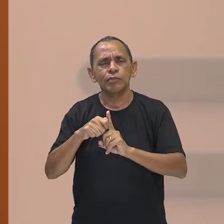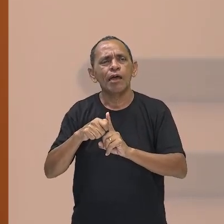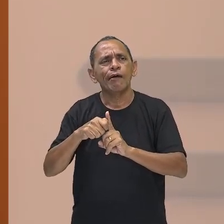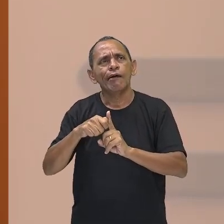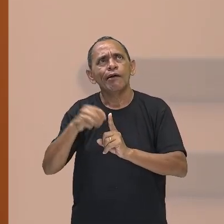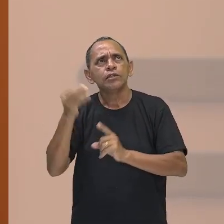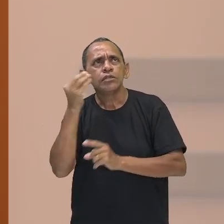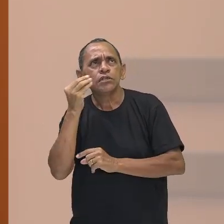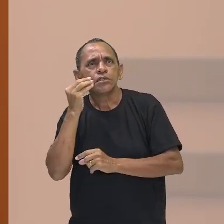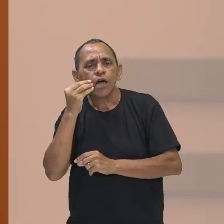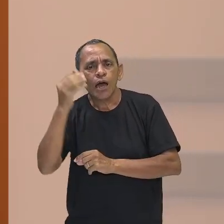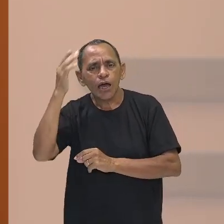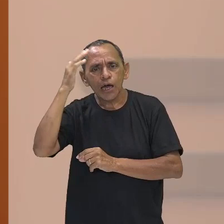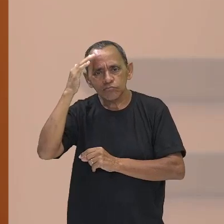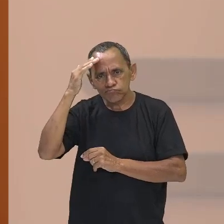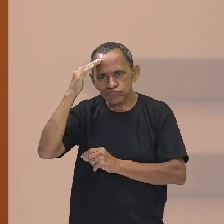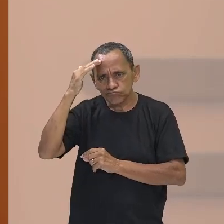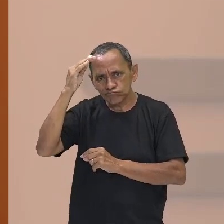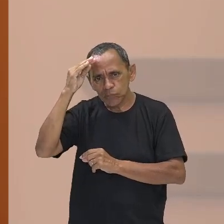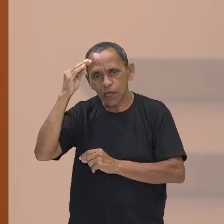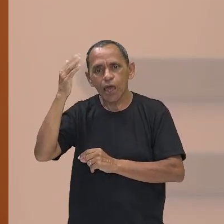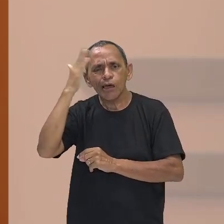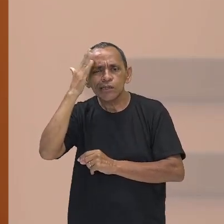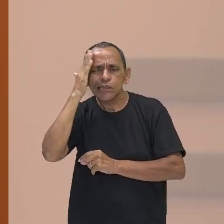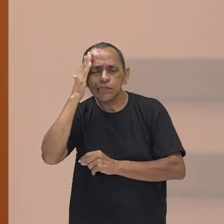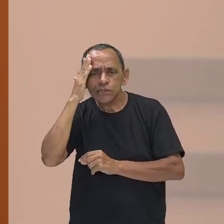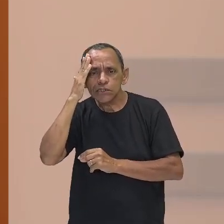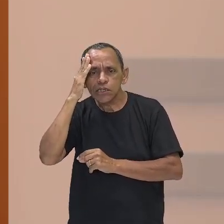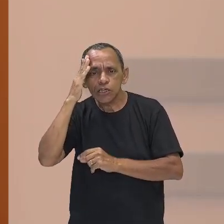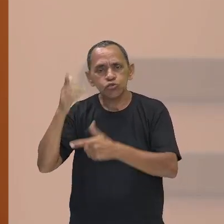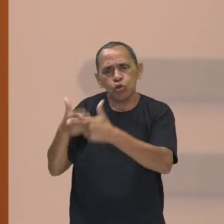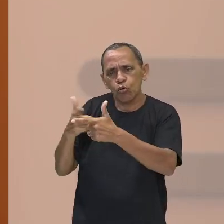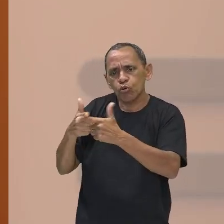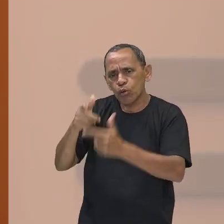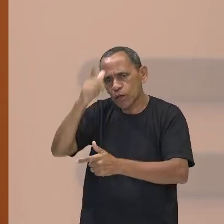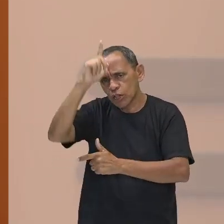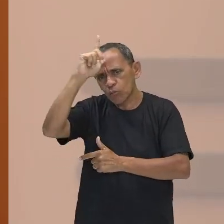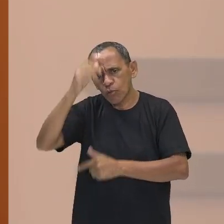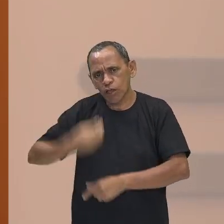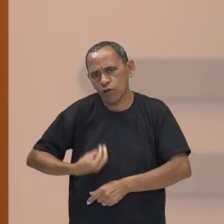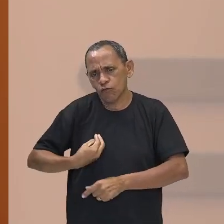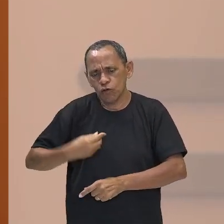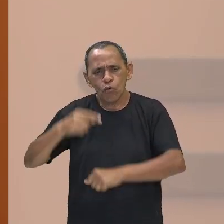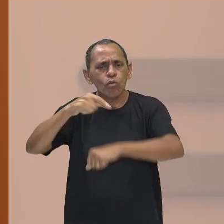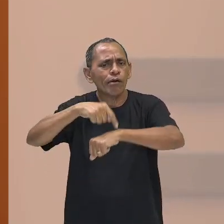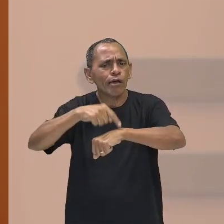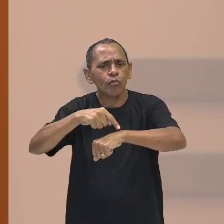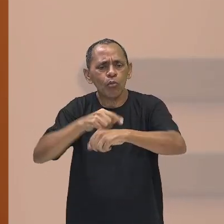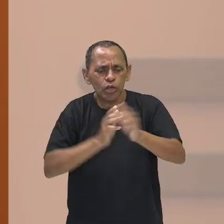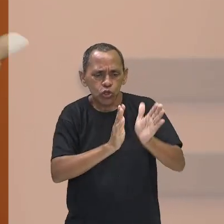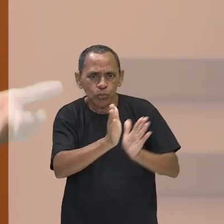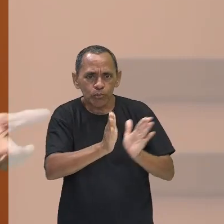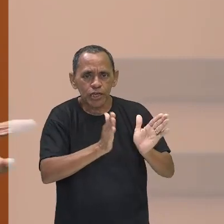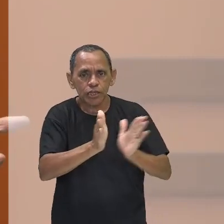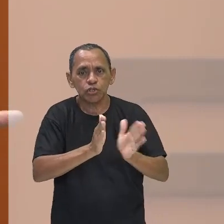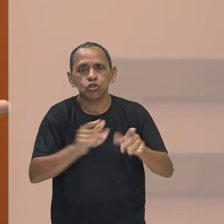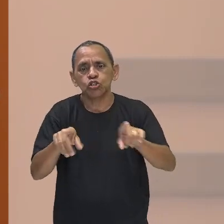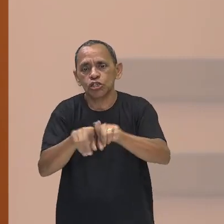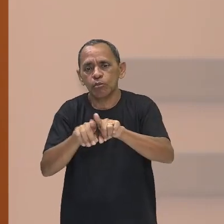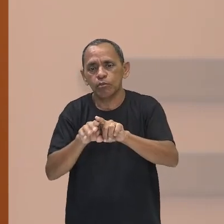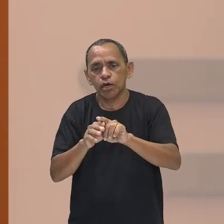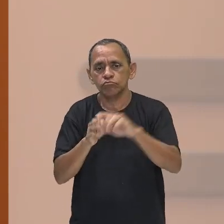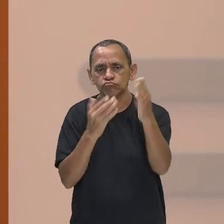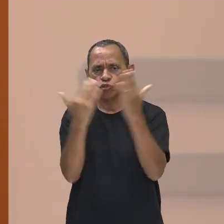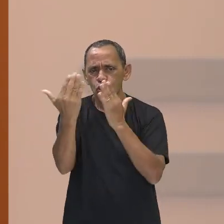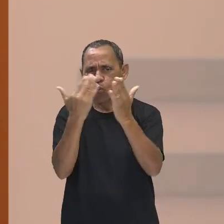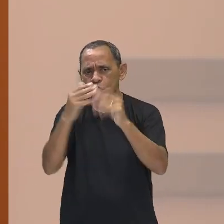os problemas que a própria Alemanha vive naquele momento. A Alemanha que, em comparação aos outros